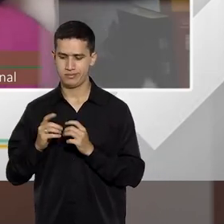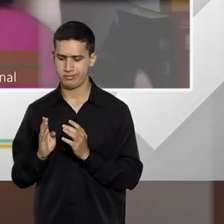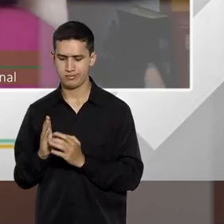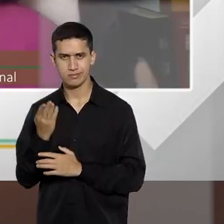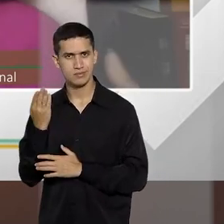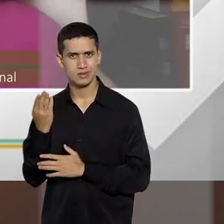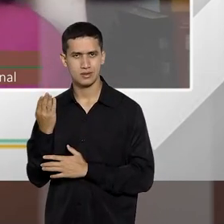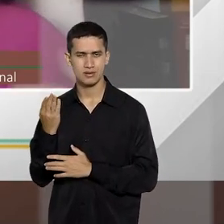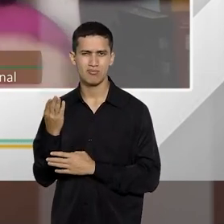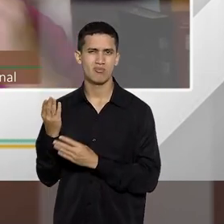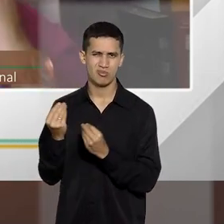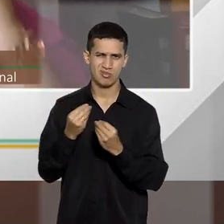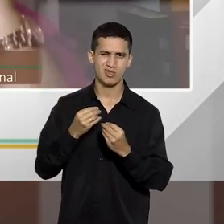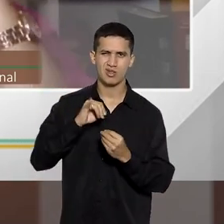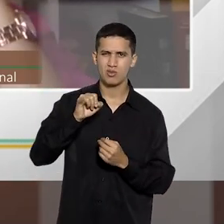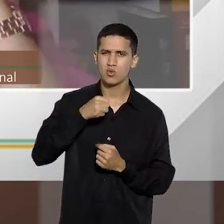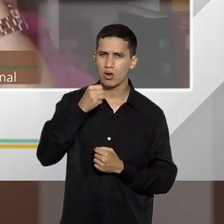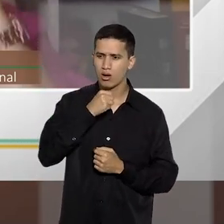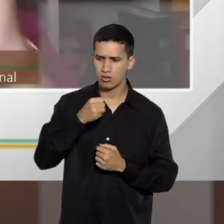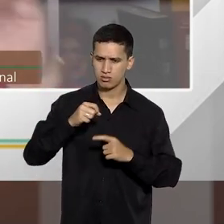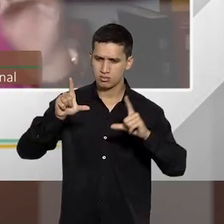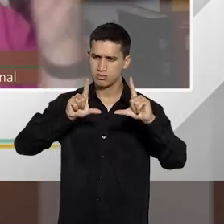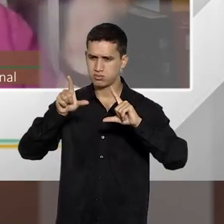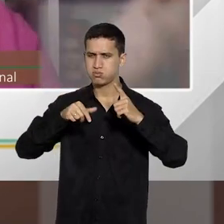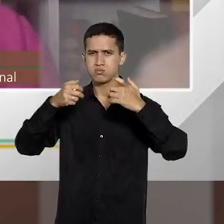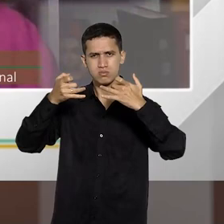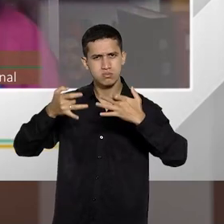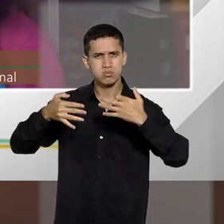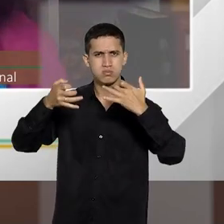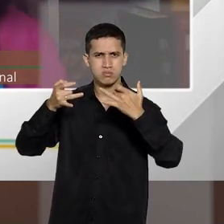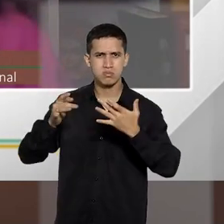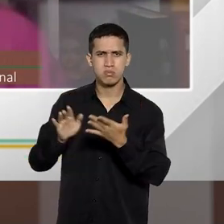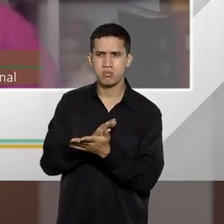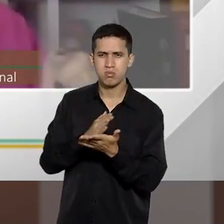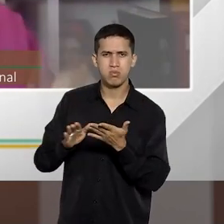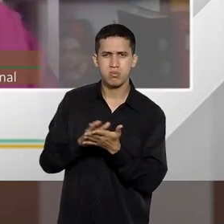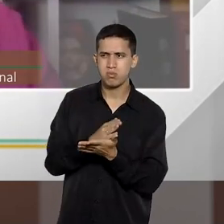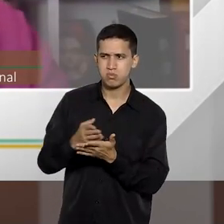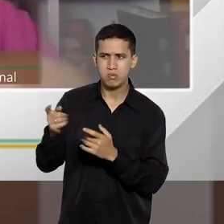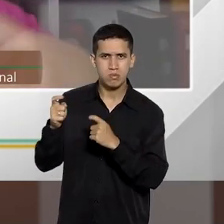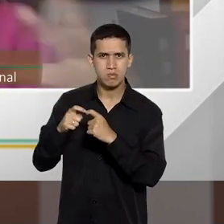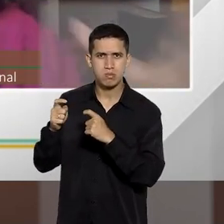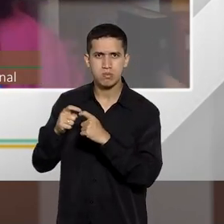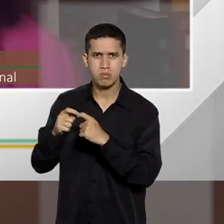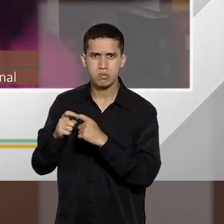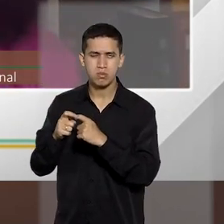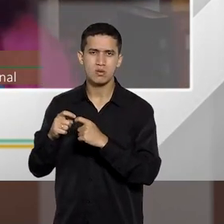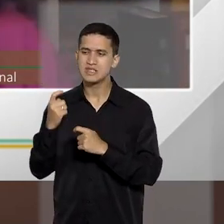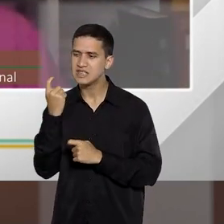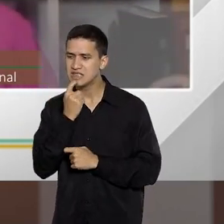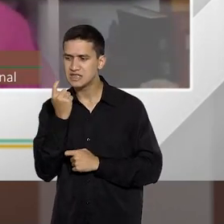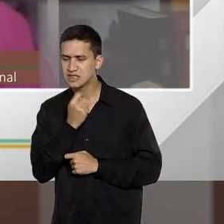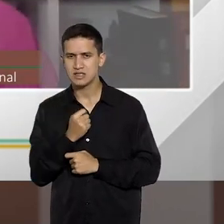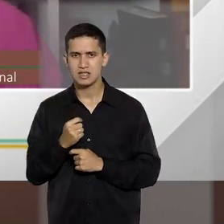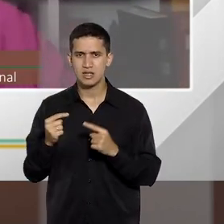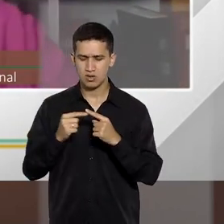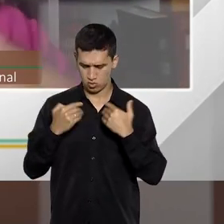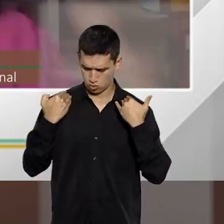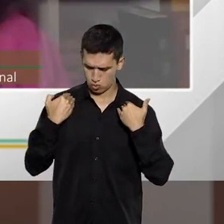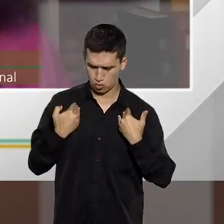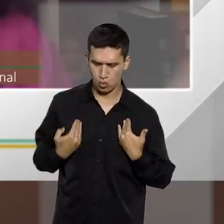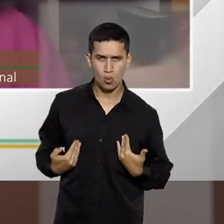noticiários, vê demais nos noticiários esteticistas se passando por médico, odontólogos se passando por médico,